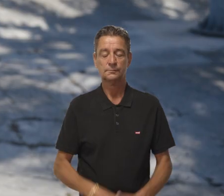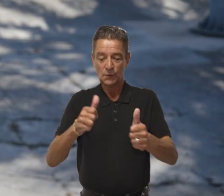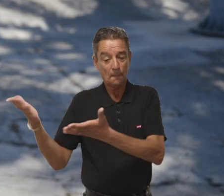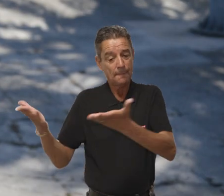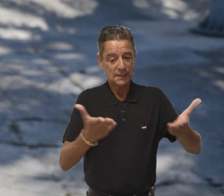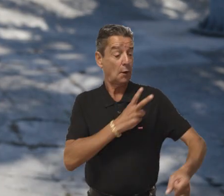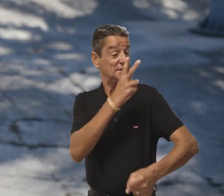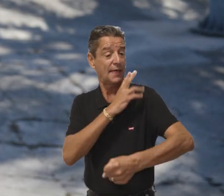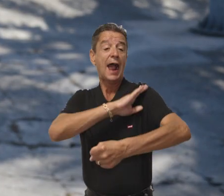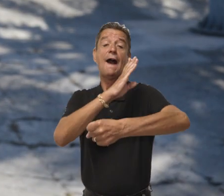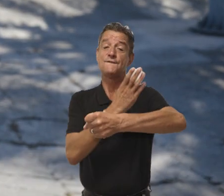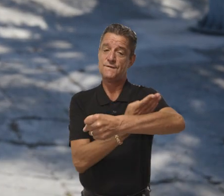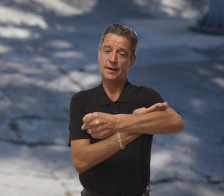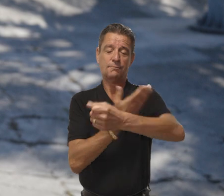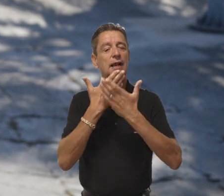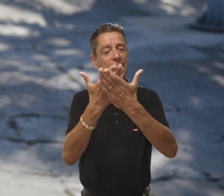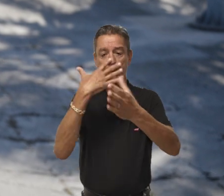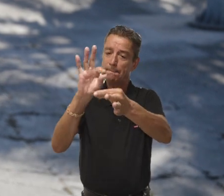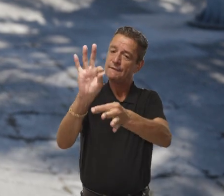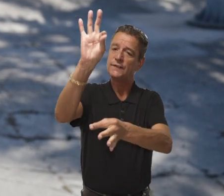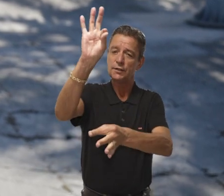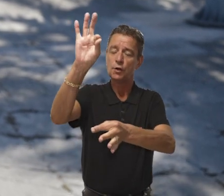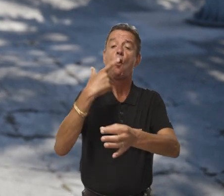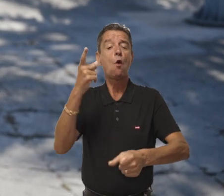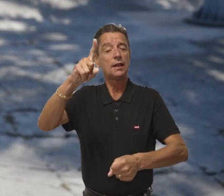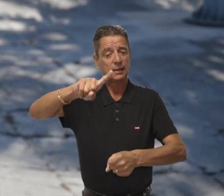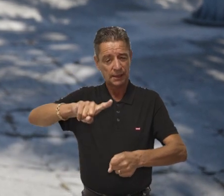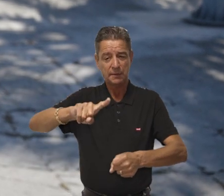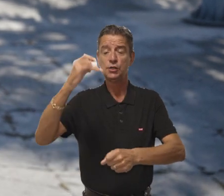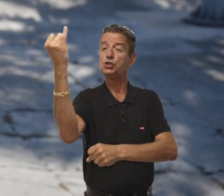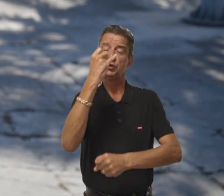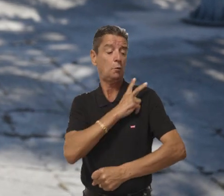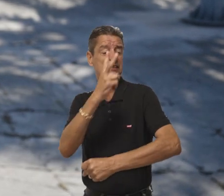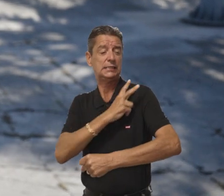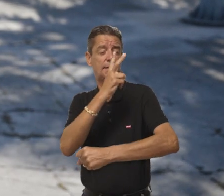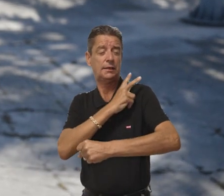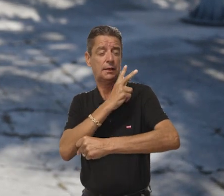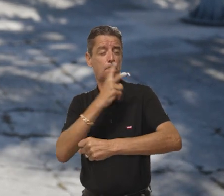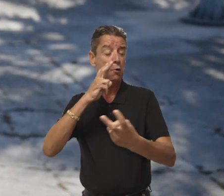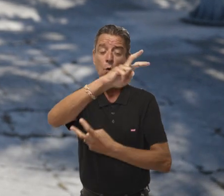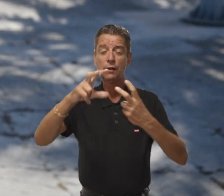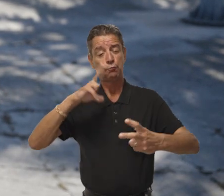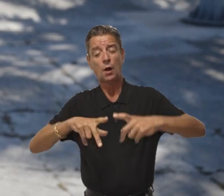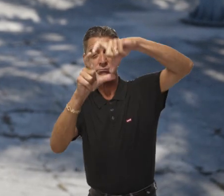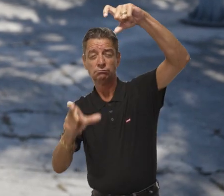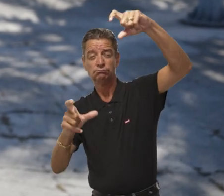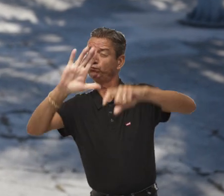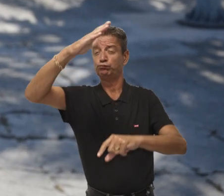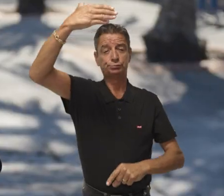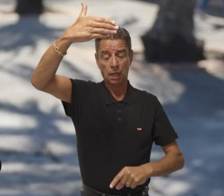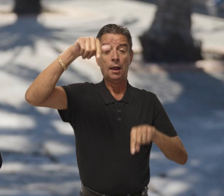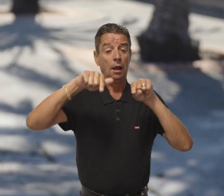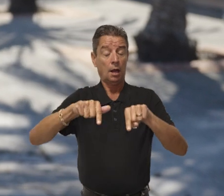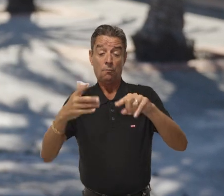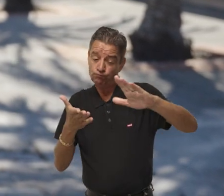Bem-vindos à Universidade de Aveiro. Graças à vossa preferência, fomos novamente uma das instituições de ensino superior mais procuradas do país.